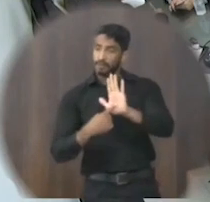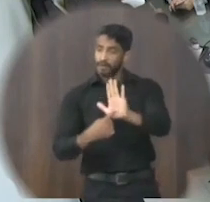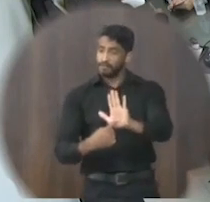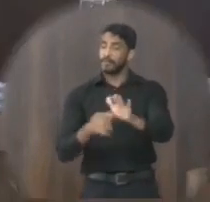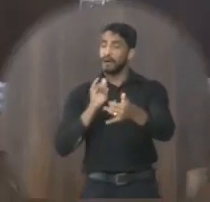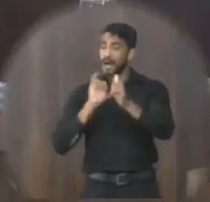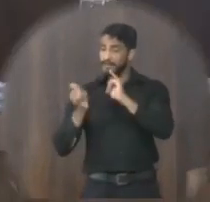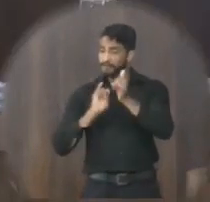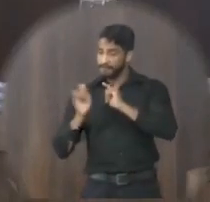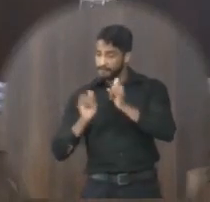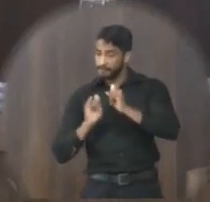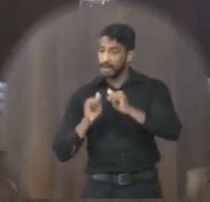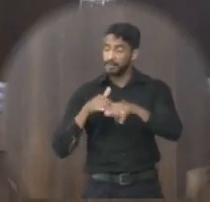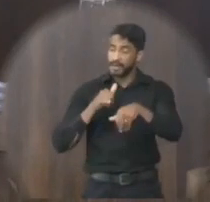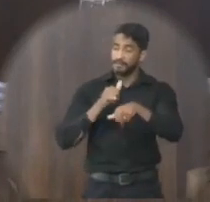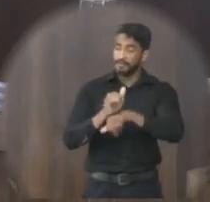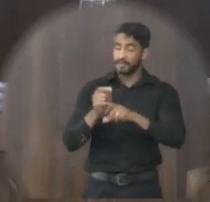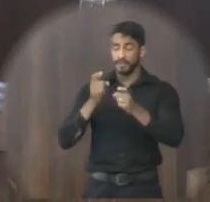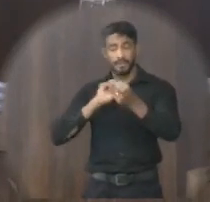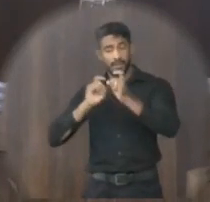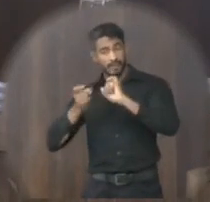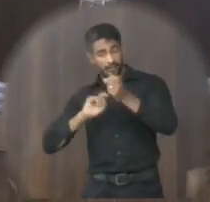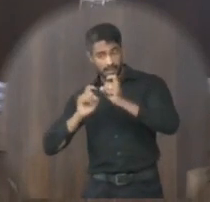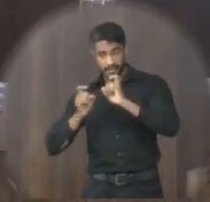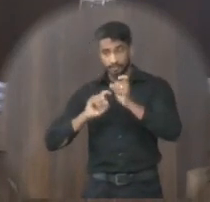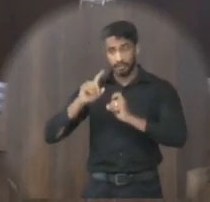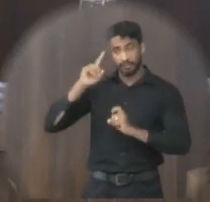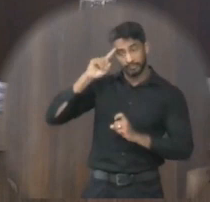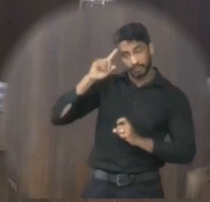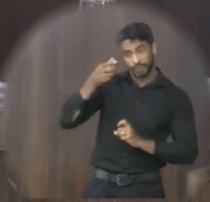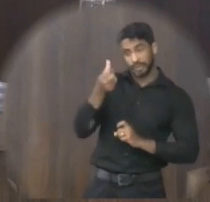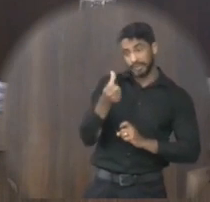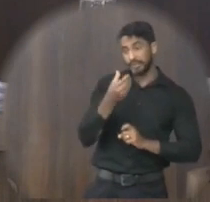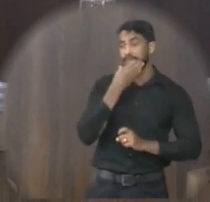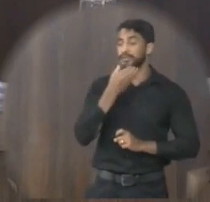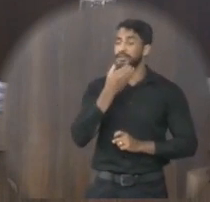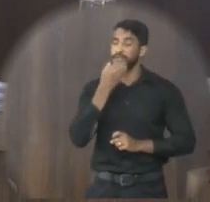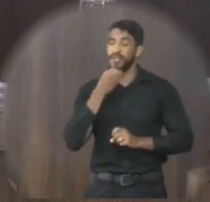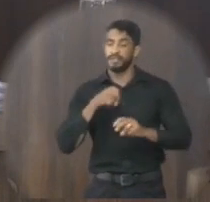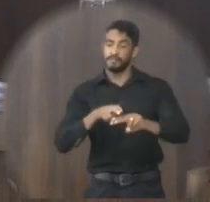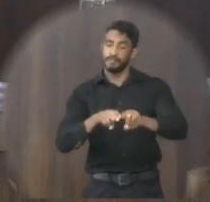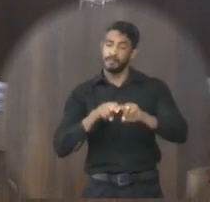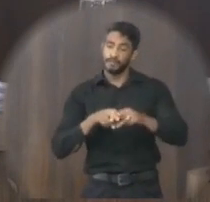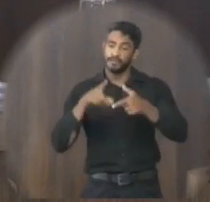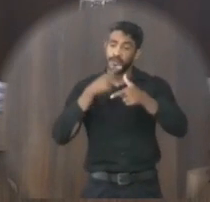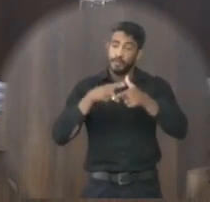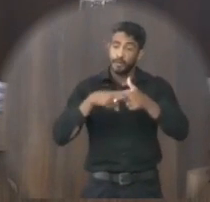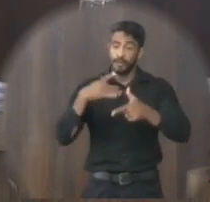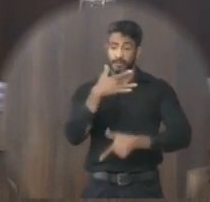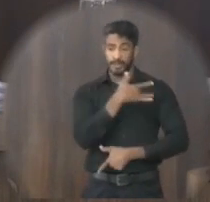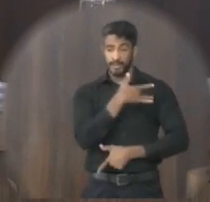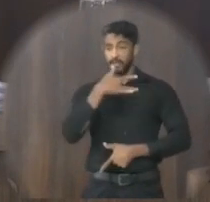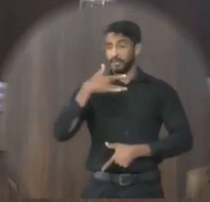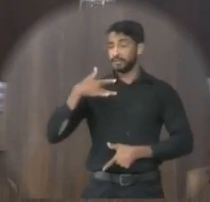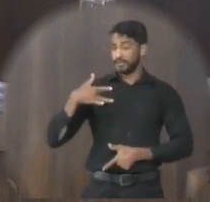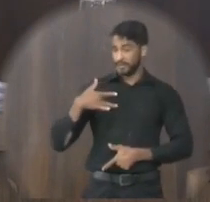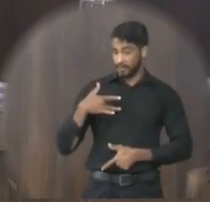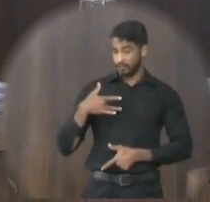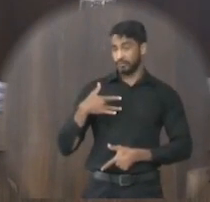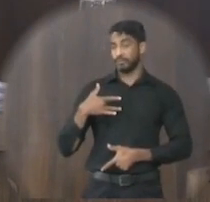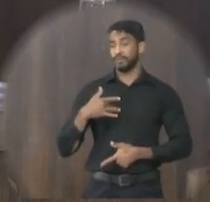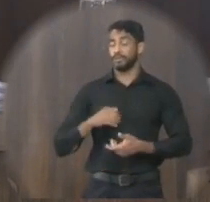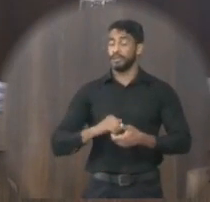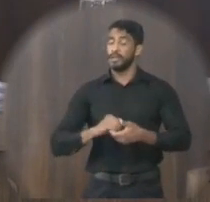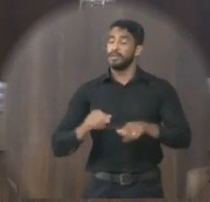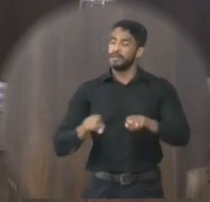Informar-lhe acerca de minha ausência Na reunião ordinária Deste dia 6 de dezembro Por motivo de problemas de saúde Reitero meus votos